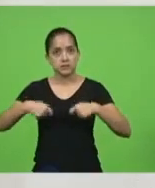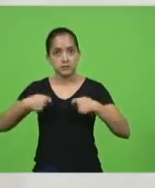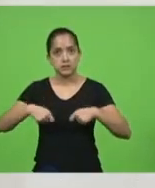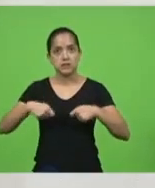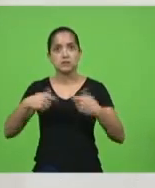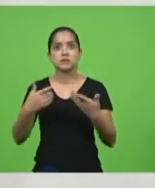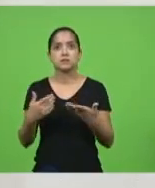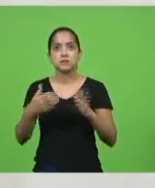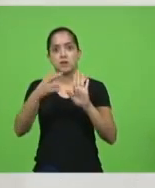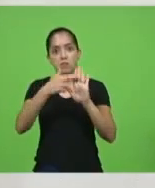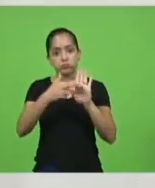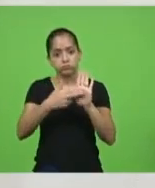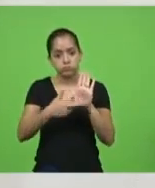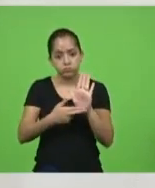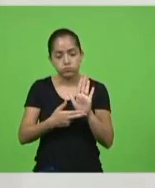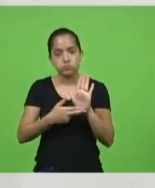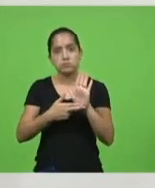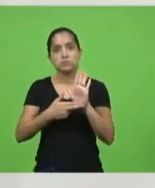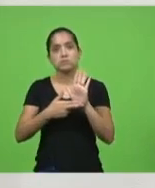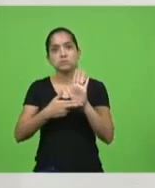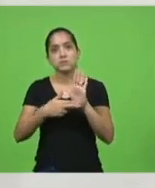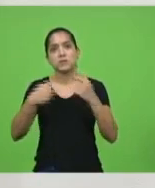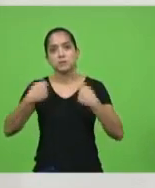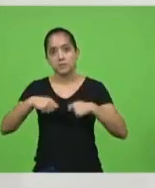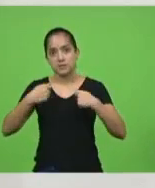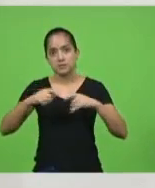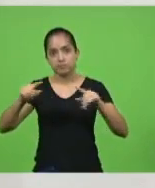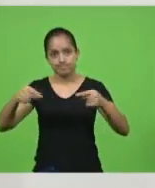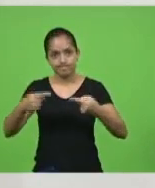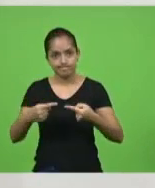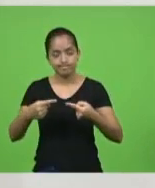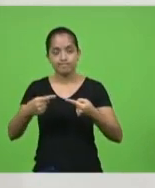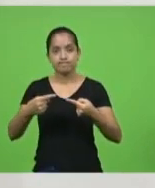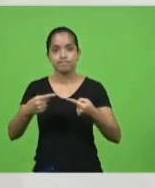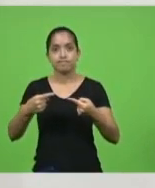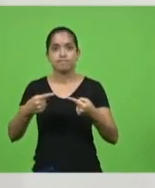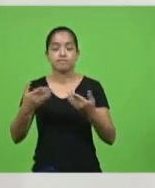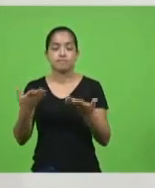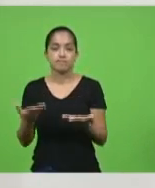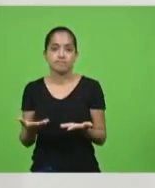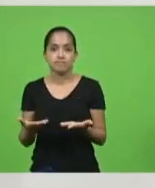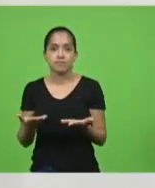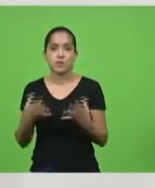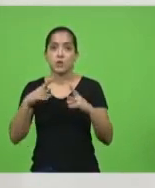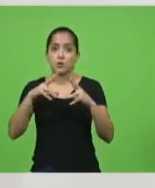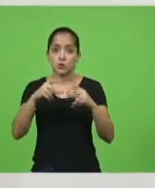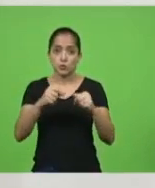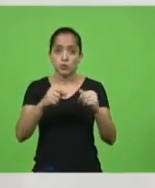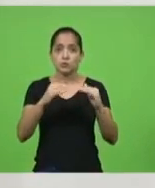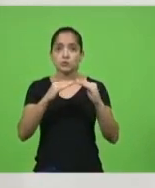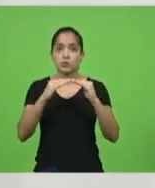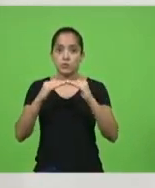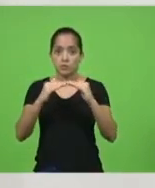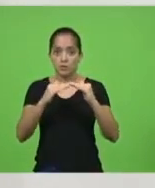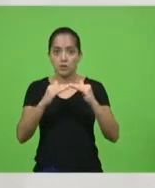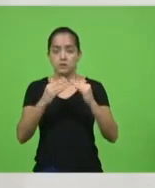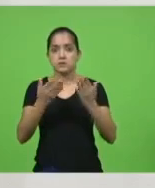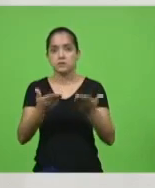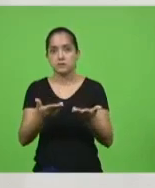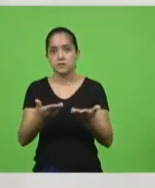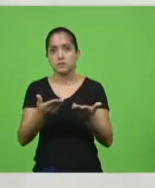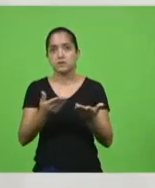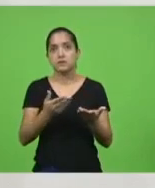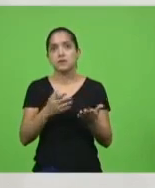medidas sanitárias de enfrentamento, nisso todos nós concordamos, com muitas